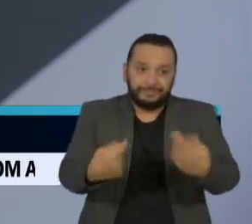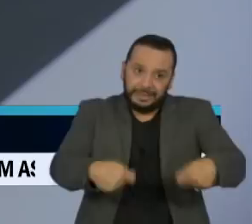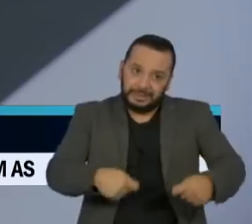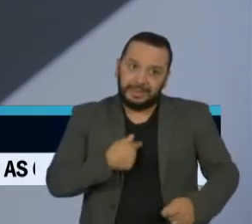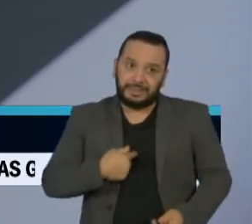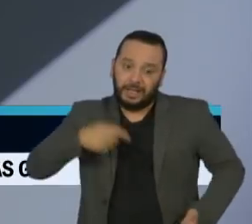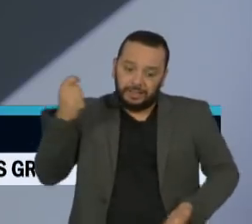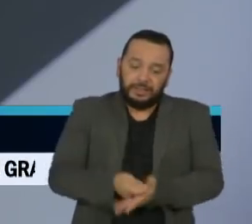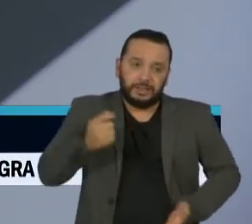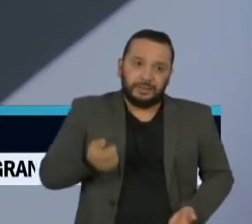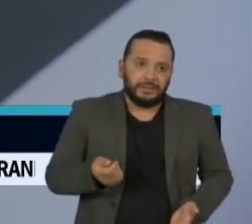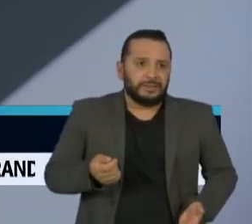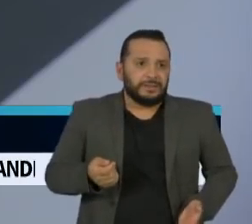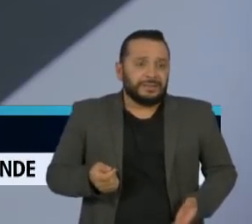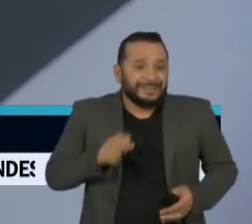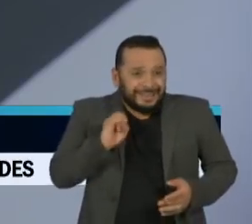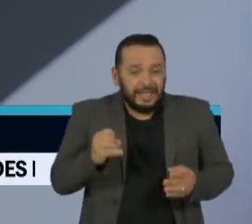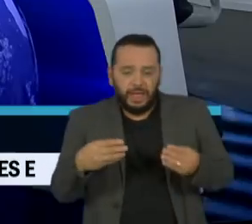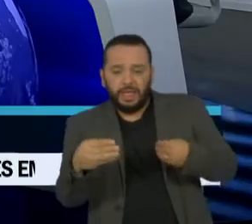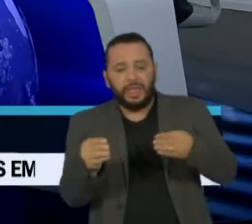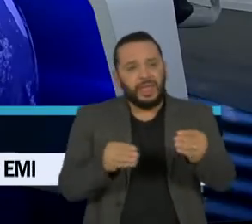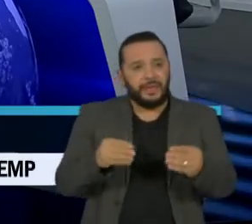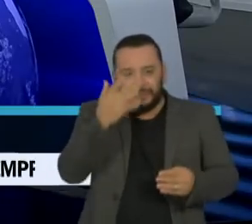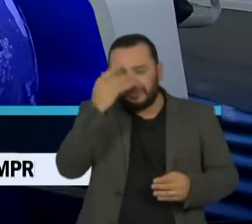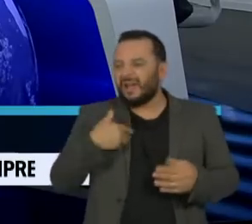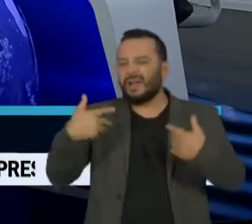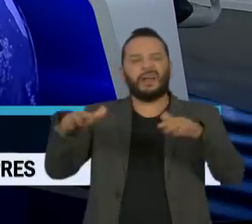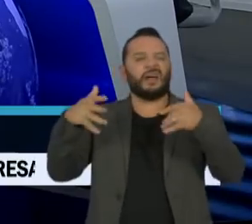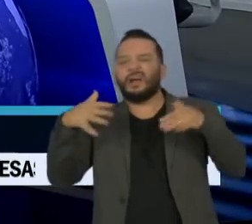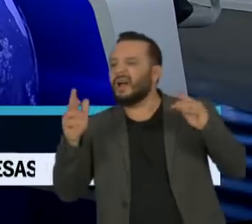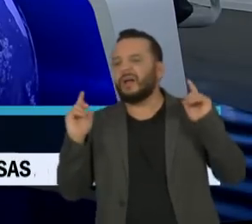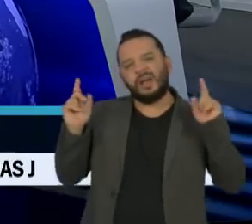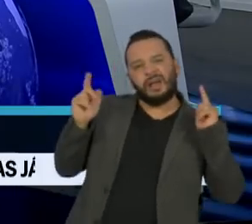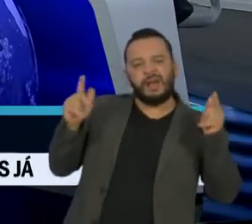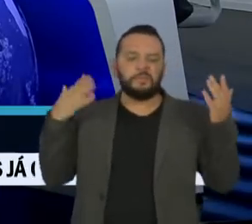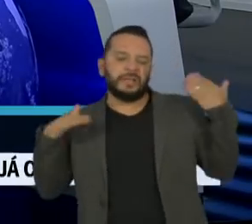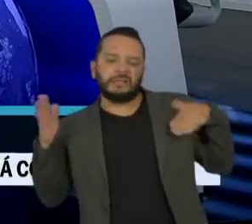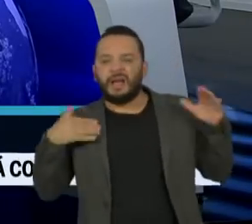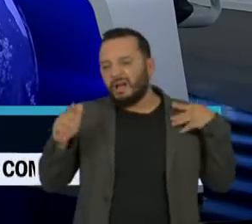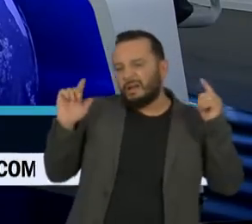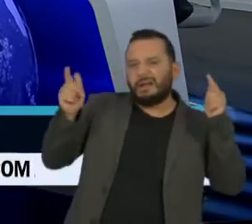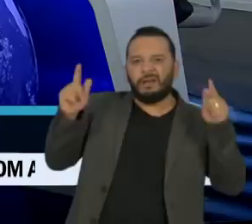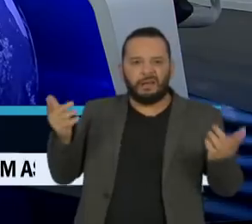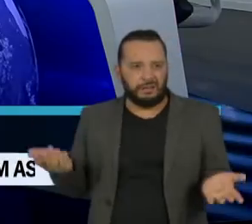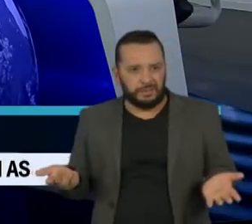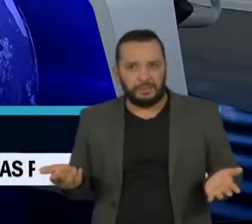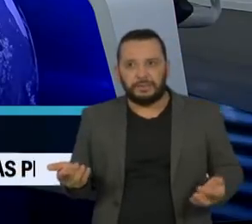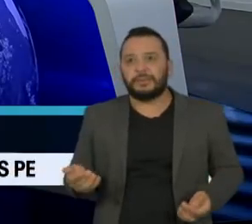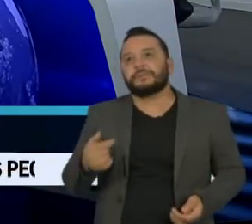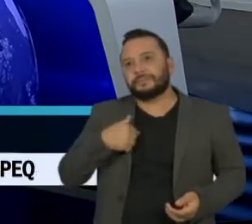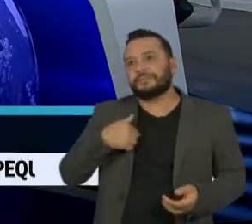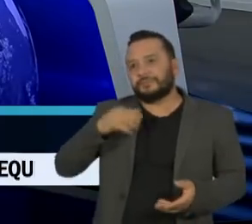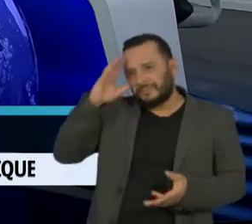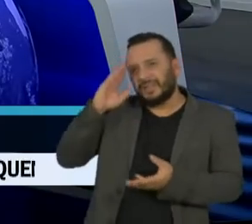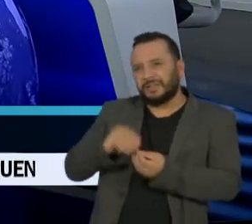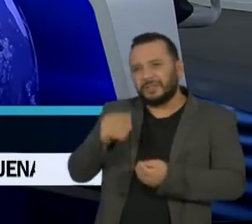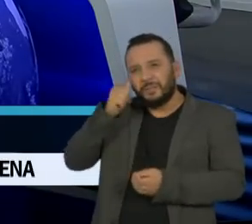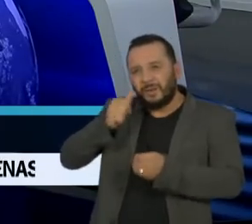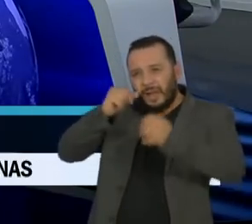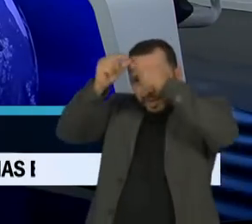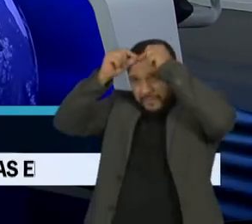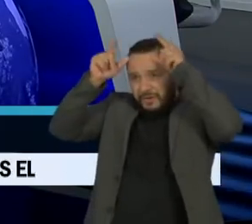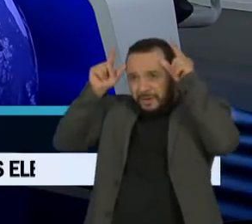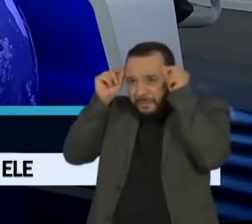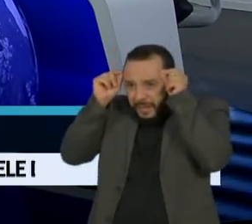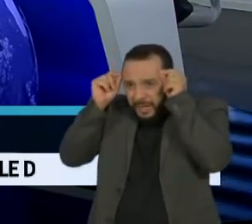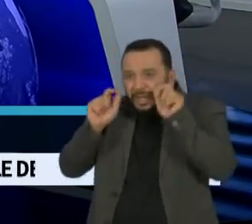vai ser que nem essas outras coisas. As pessoas vão sair, vão para a praia, vão achar que está tudo ótimo. Por isso que eu entendo o desabafo daquela pessoa que não quis